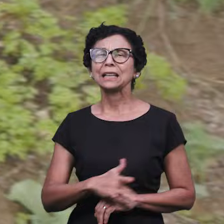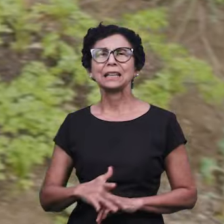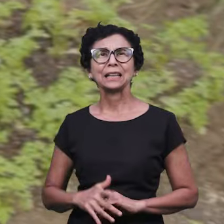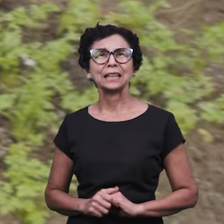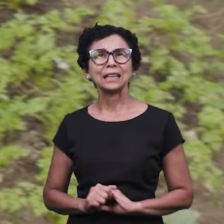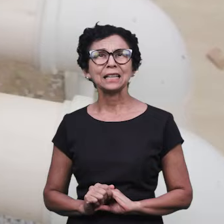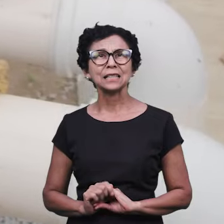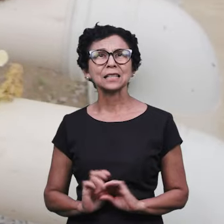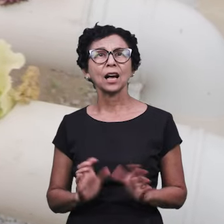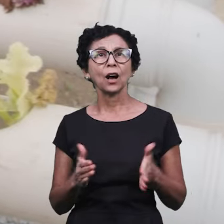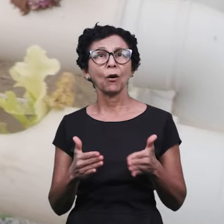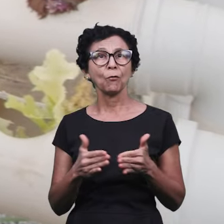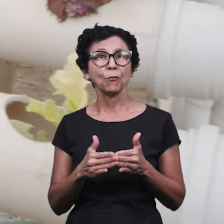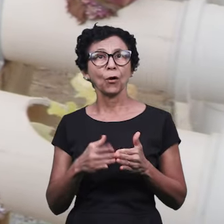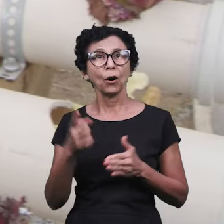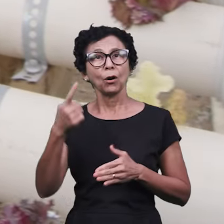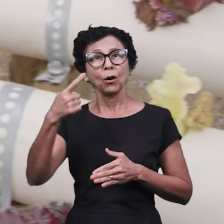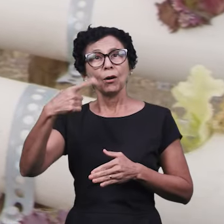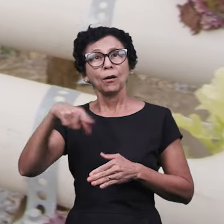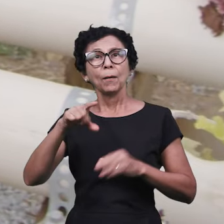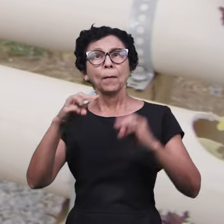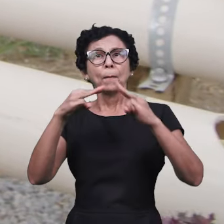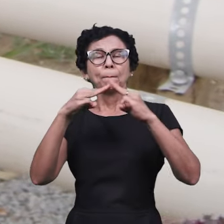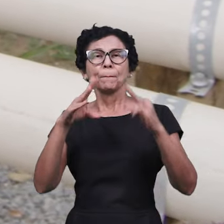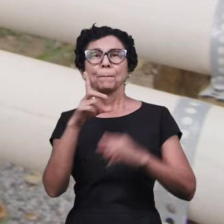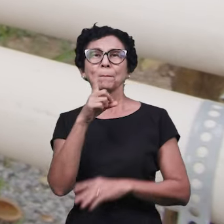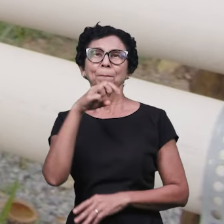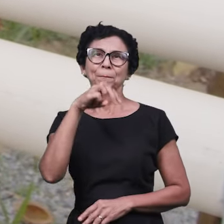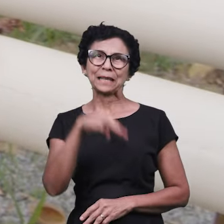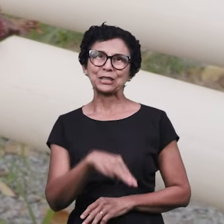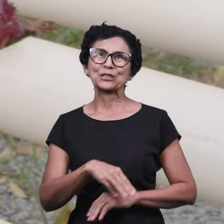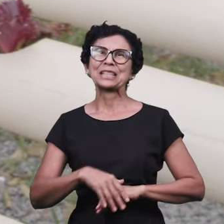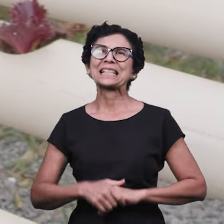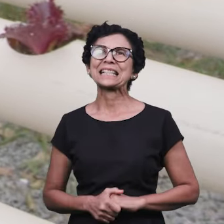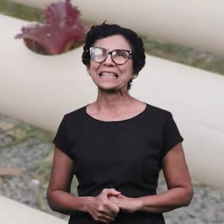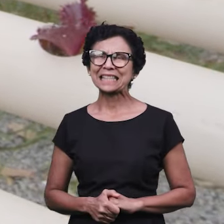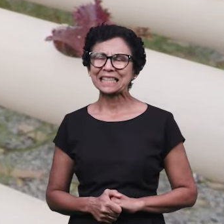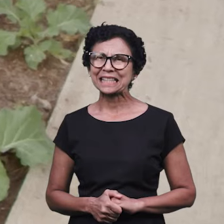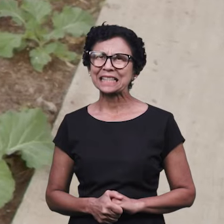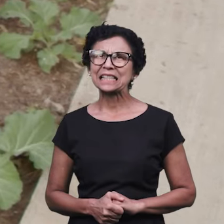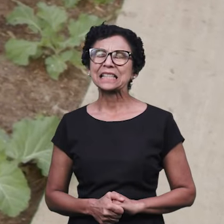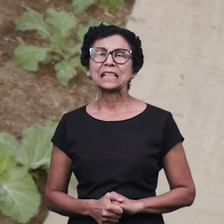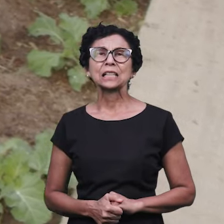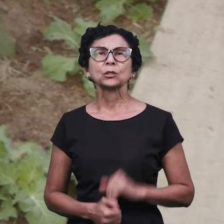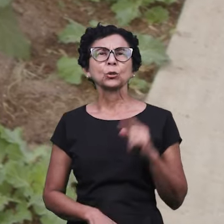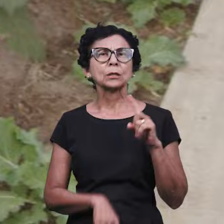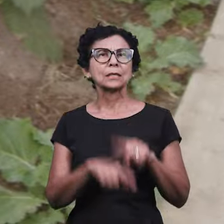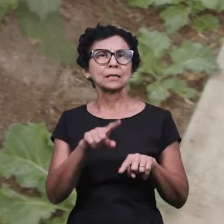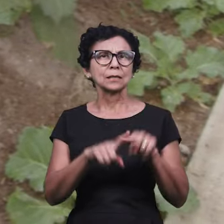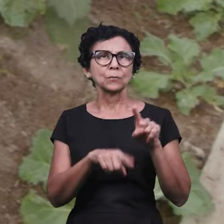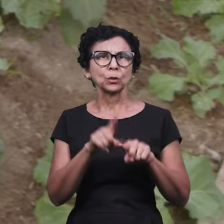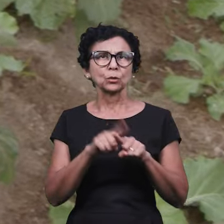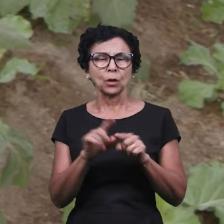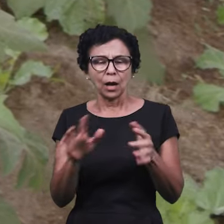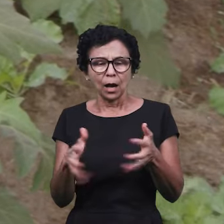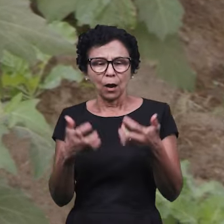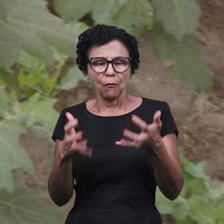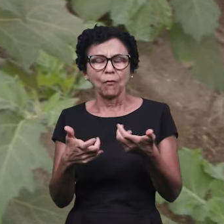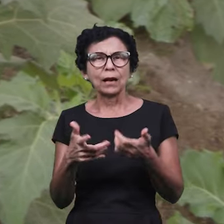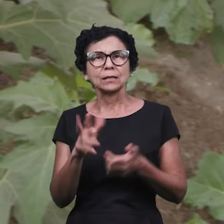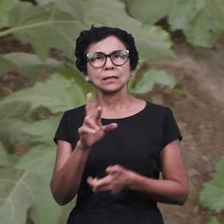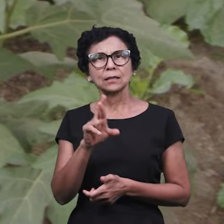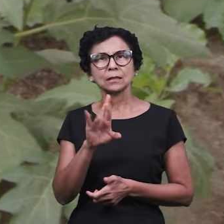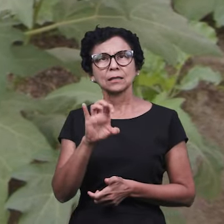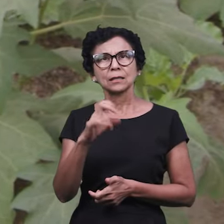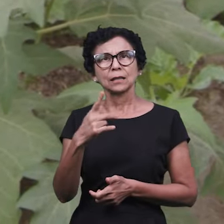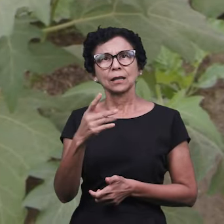destinada ao Manaim de Domingos Martins. Entre essas produções, o alface, o repolho e o